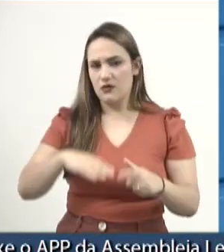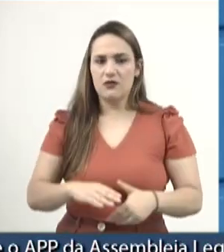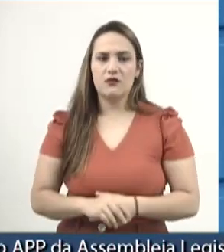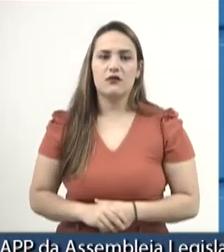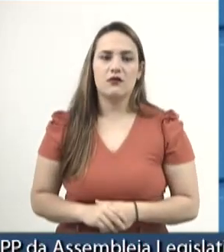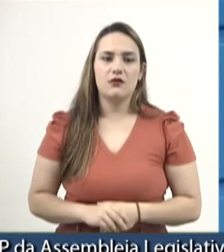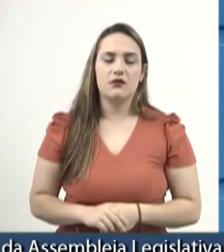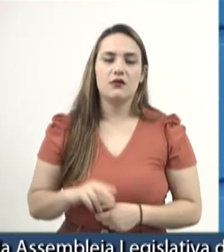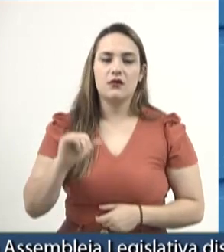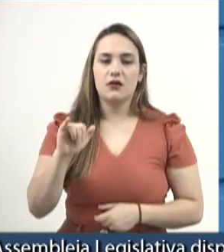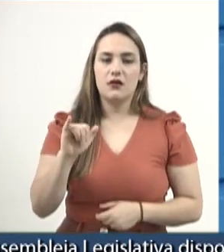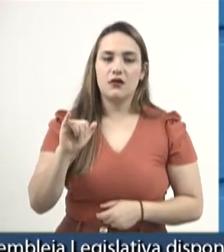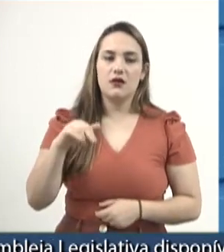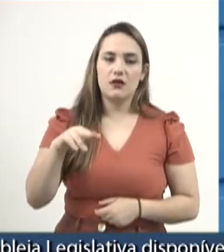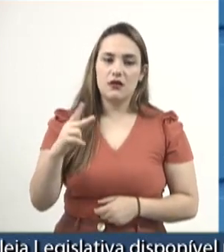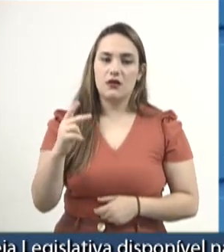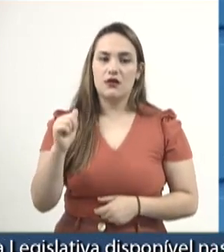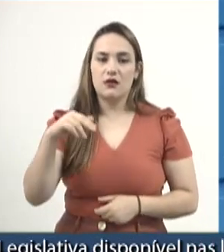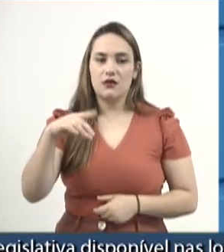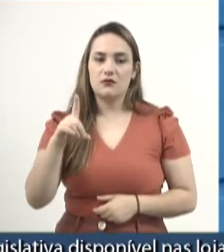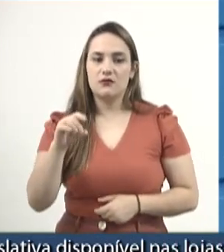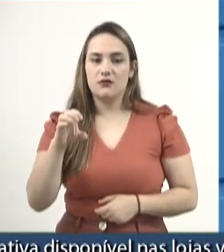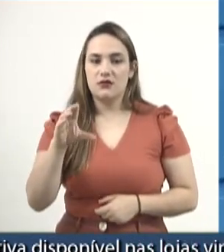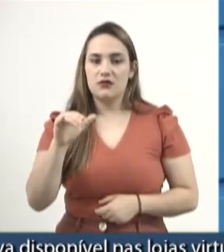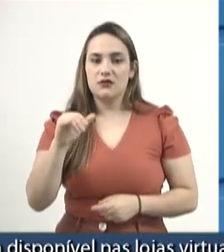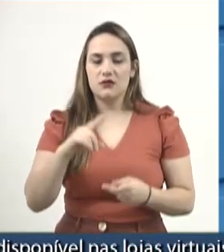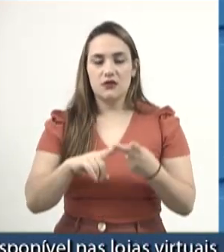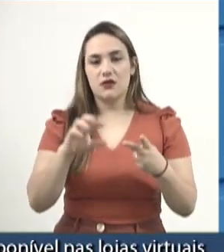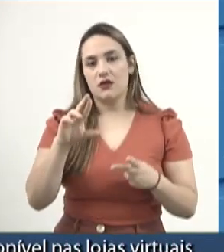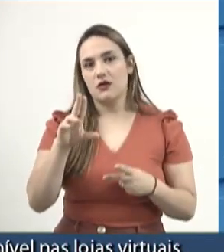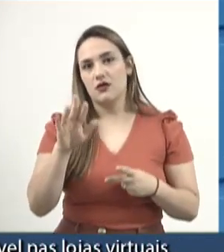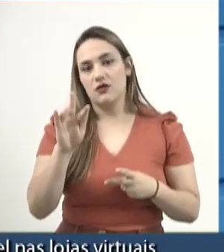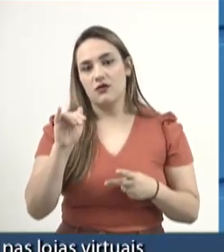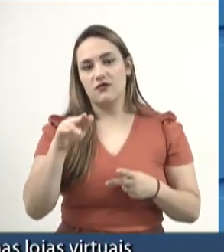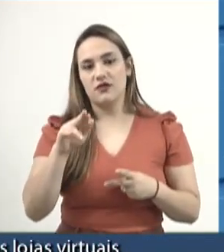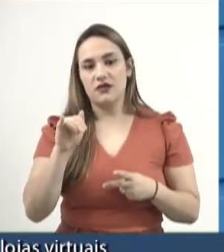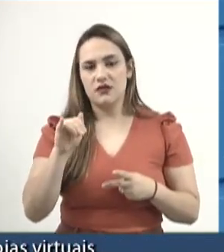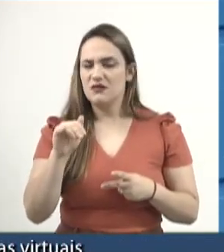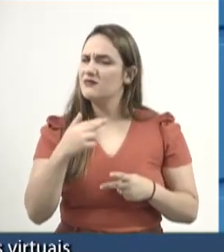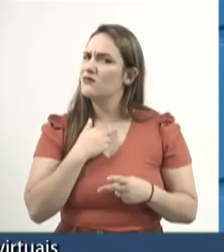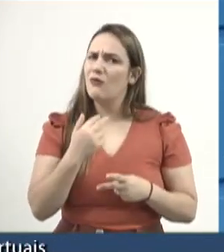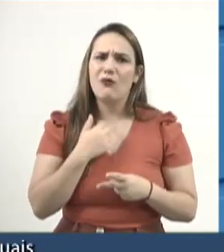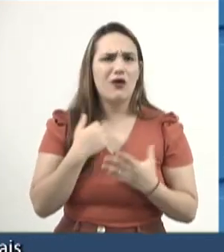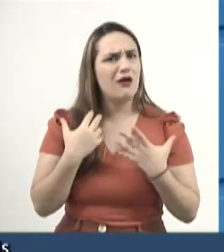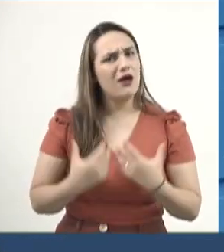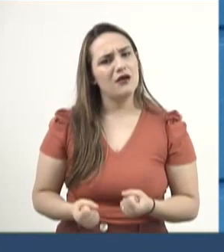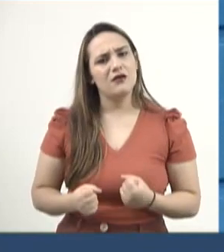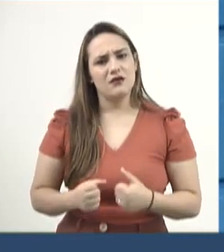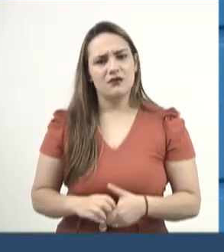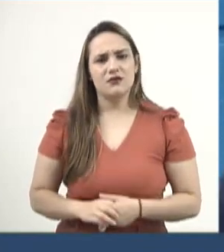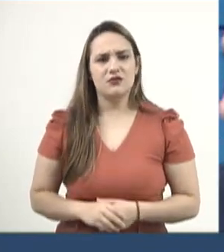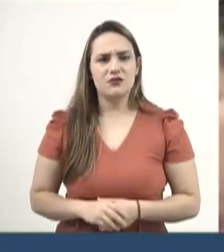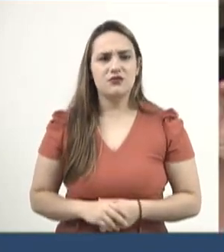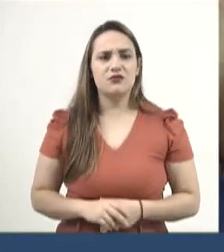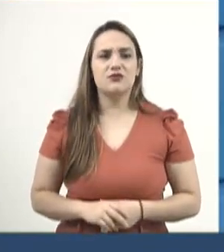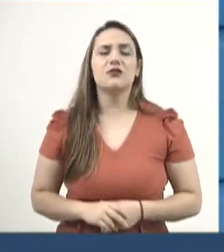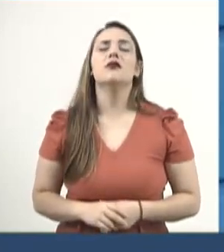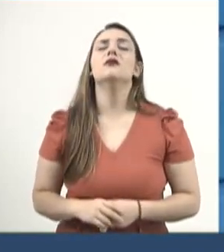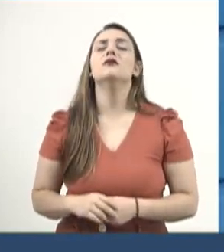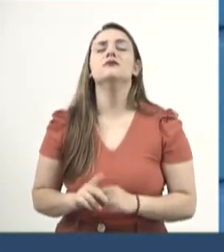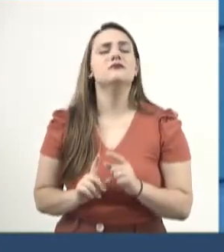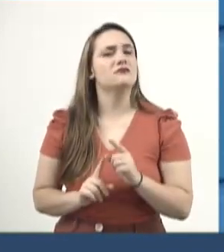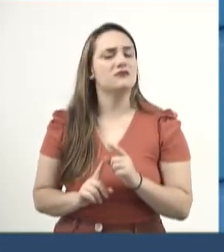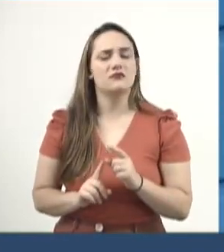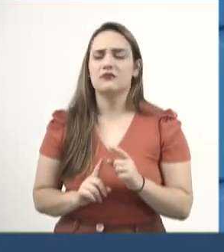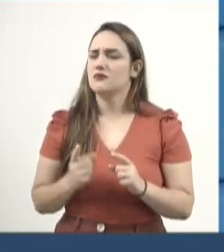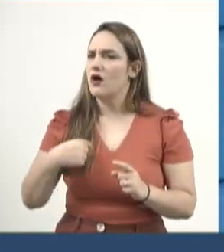Sebastiana e seu esposo, Rufino Velasquez, não serão mais um número em uma chachística. Estaremos em atenção